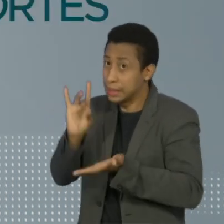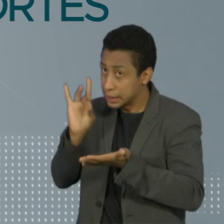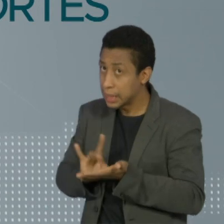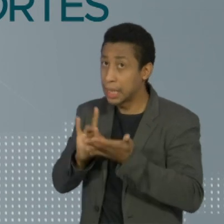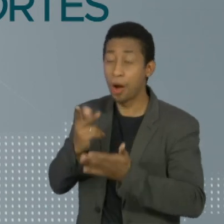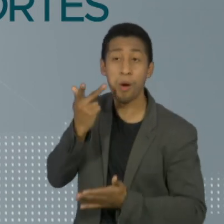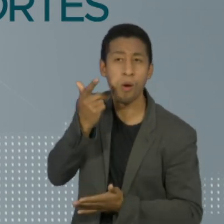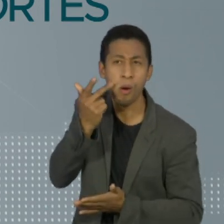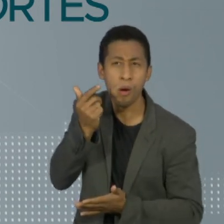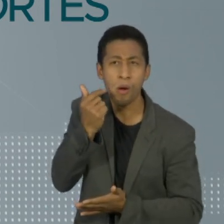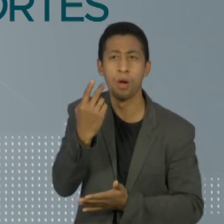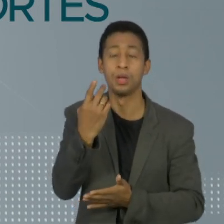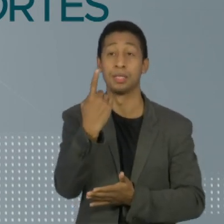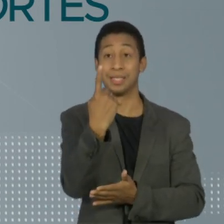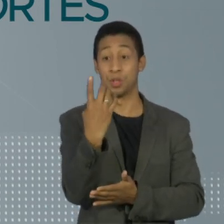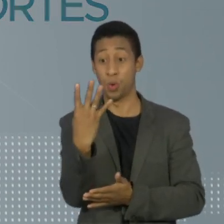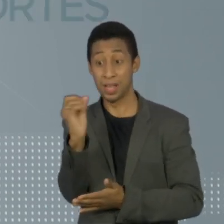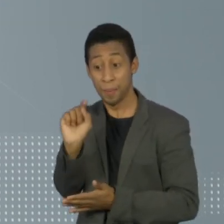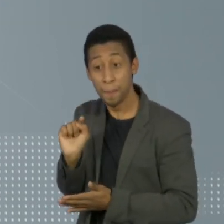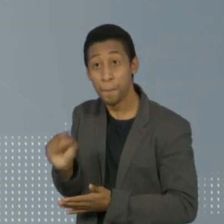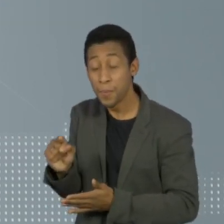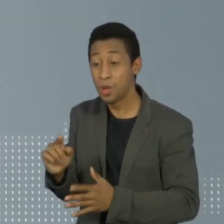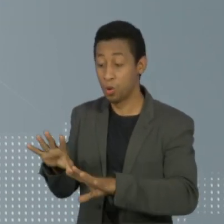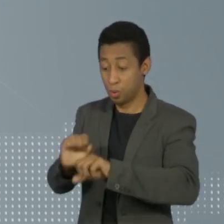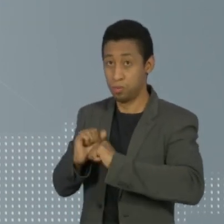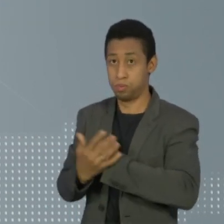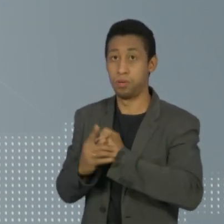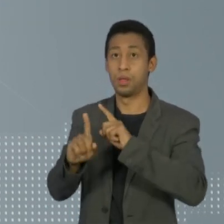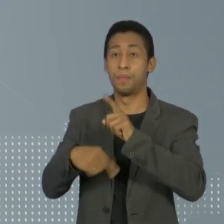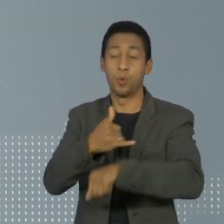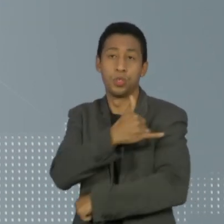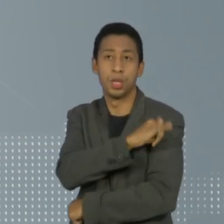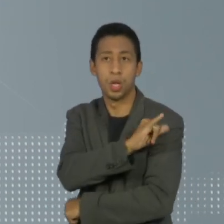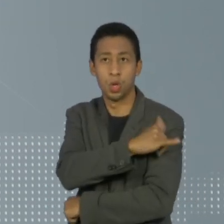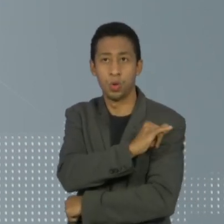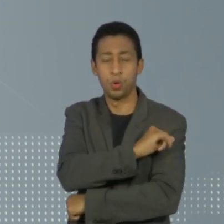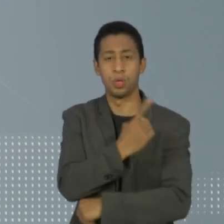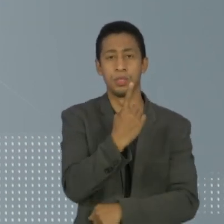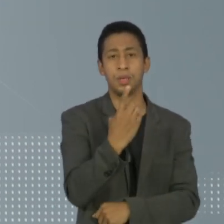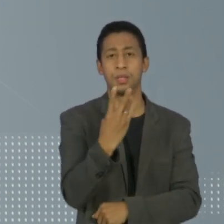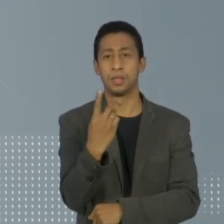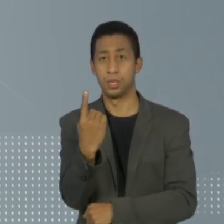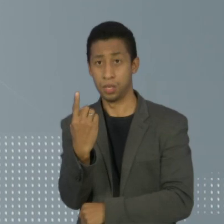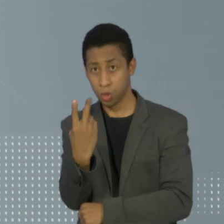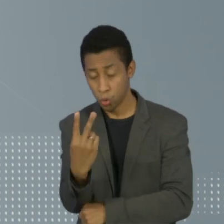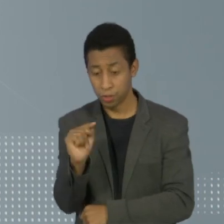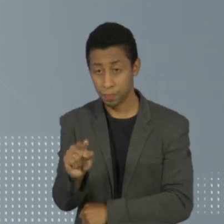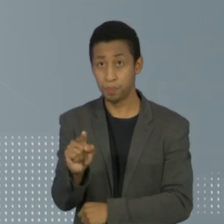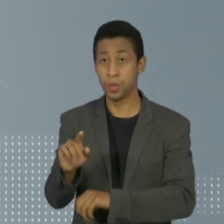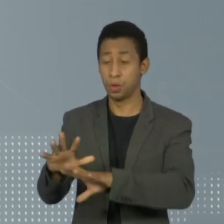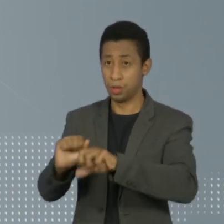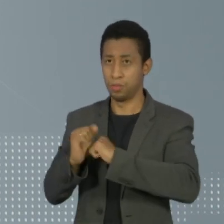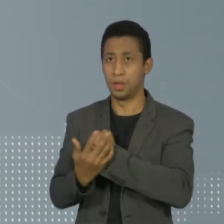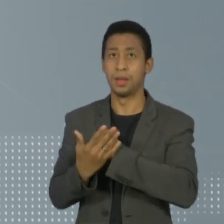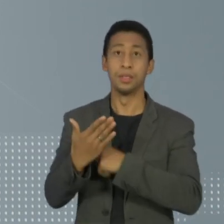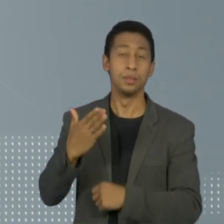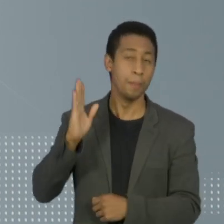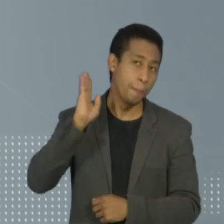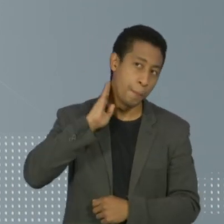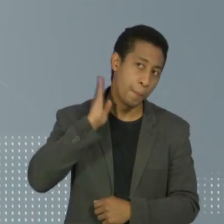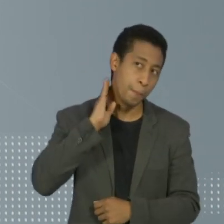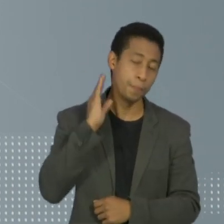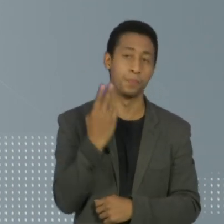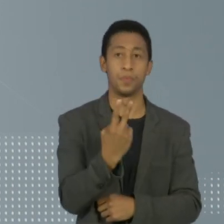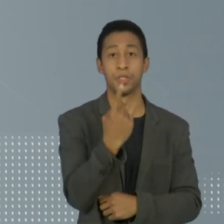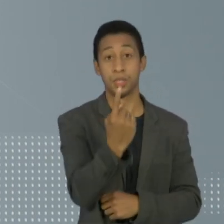está chegando a 140 mil confirmações. A seguir, vem o Rio de Janeiro, com 132 mil casos, o Pará, com 128